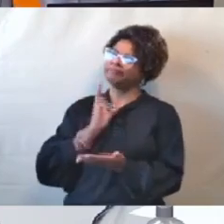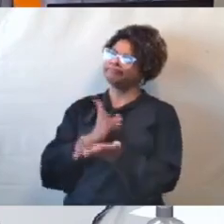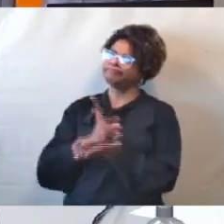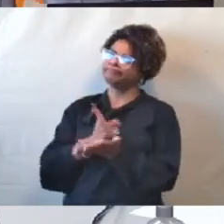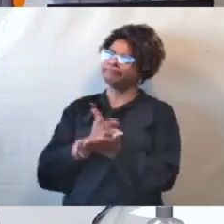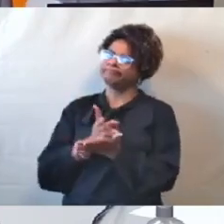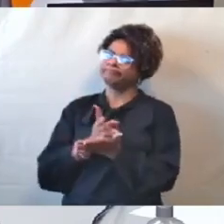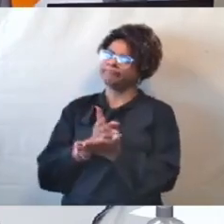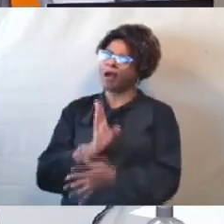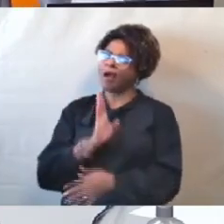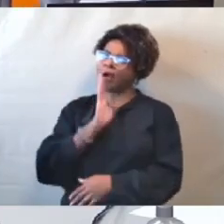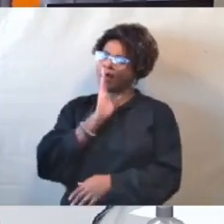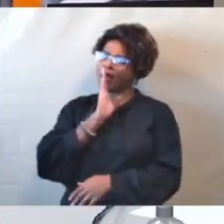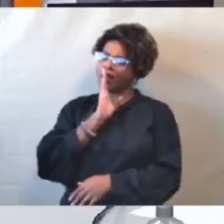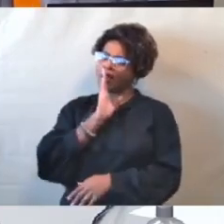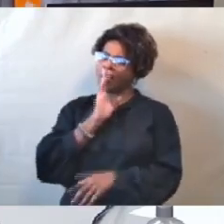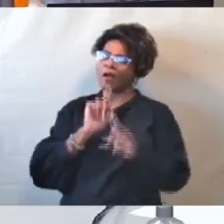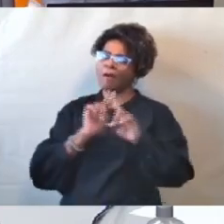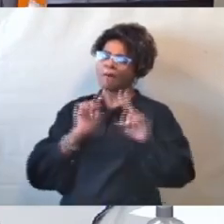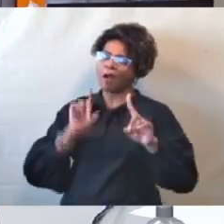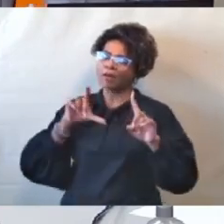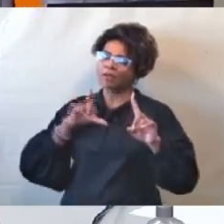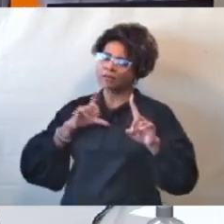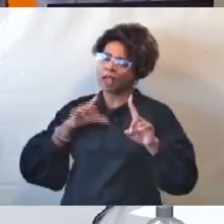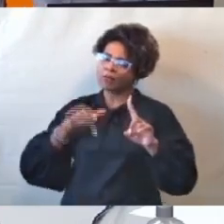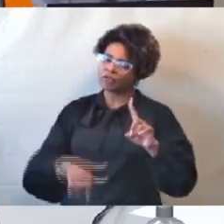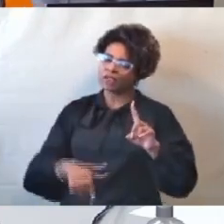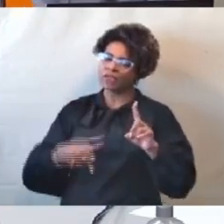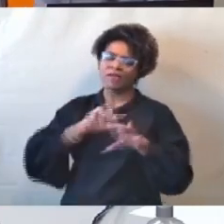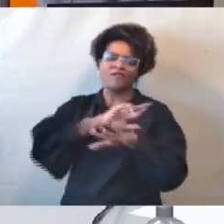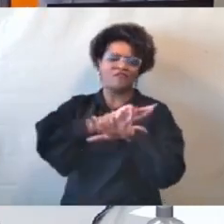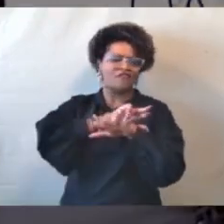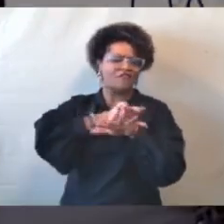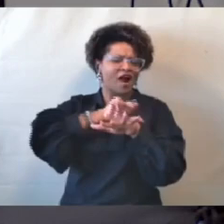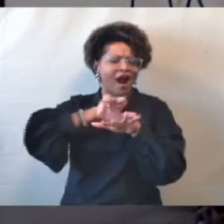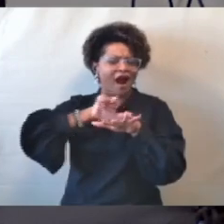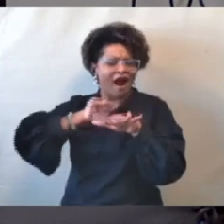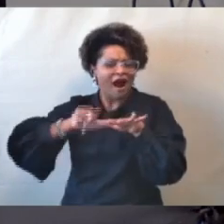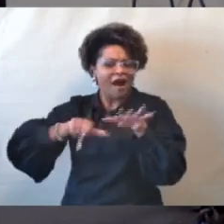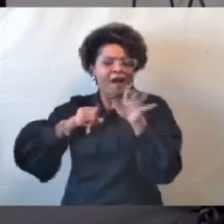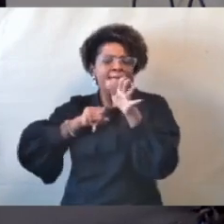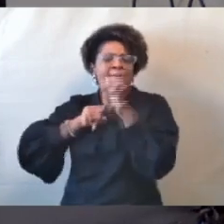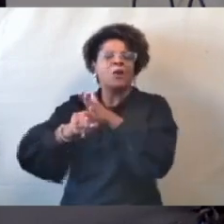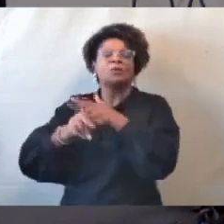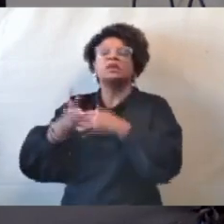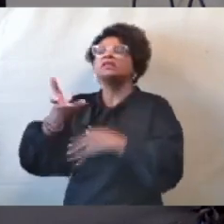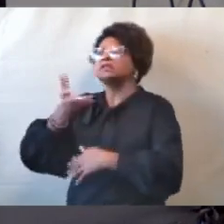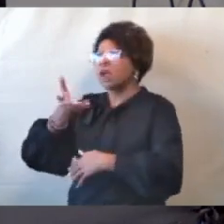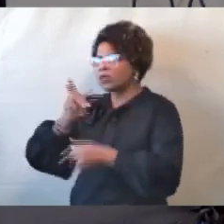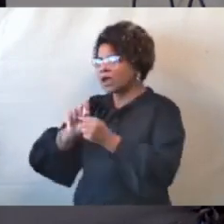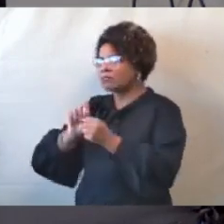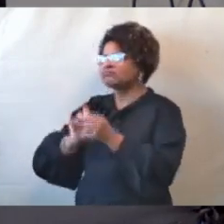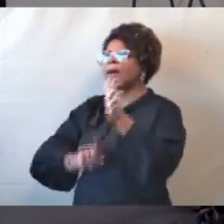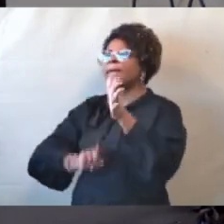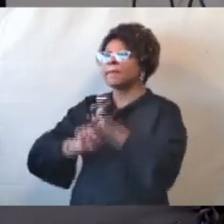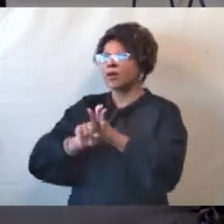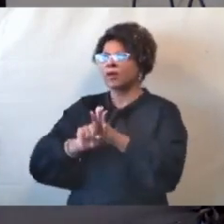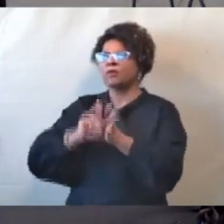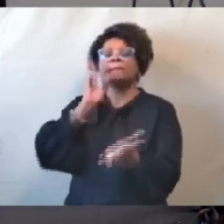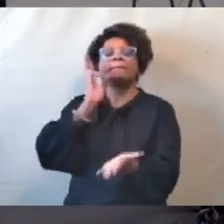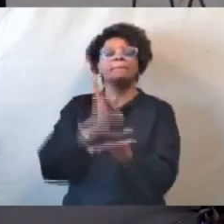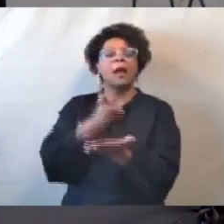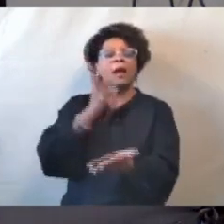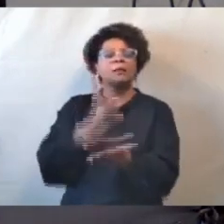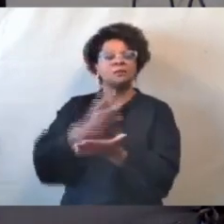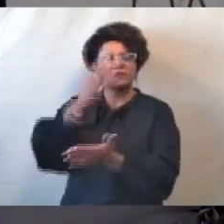porém, nós temos aqui diversas perguntas, e eu gostaria, presidente, de fazer as perguntas, mesmo sabendo que o